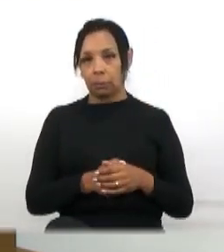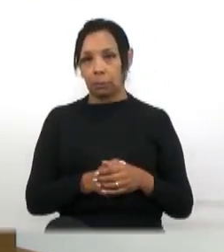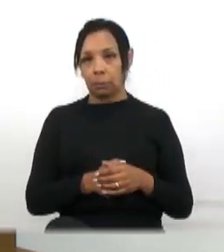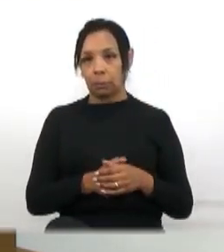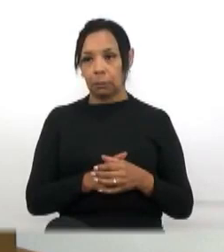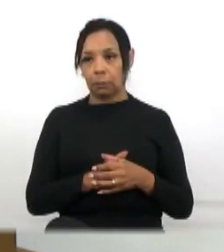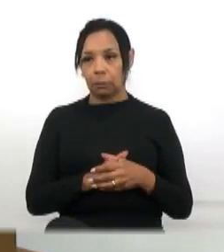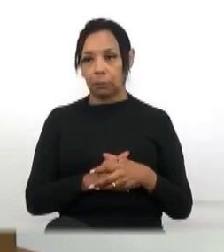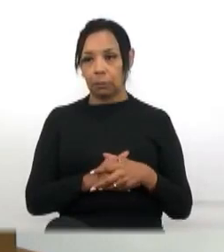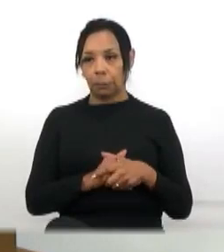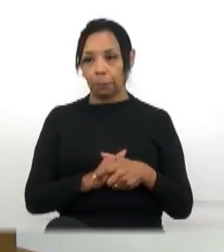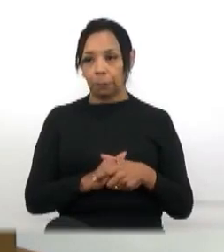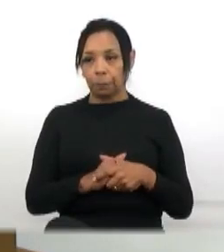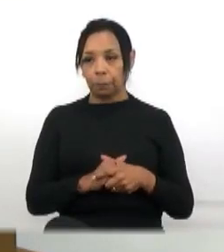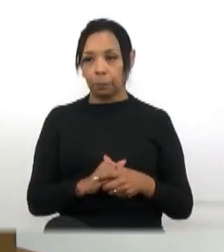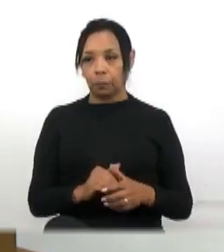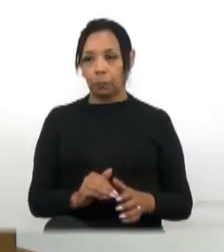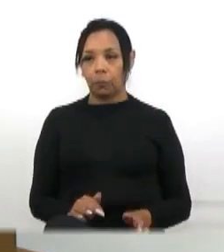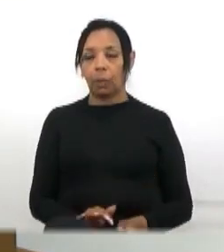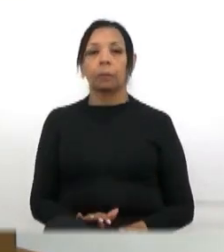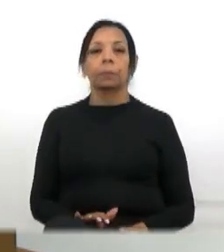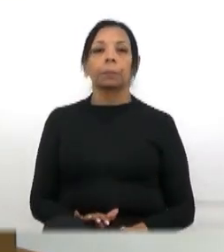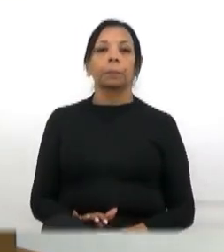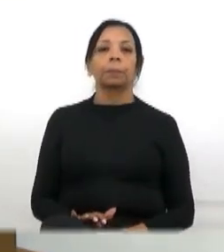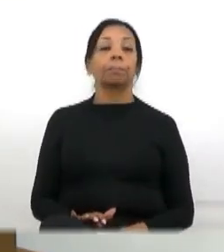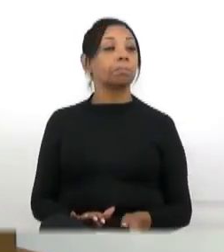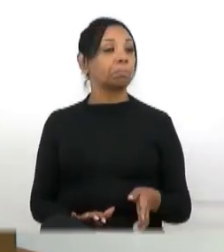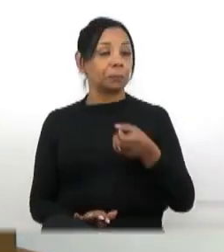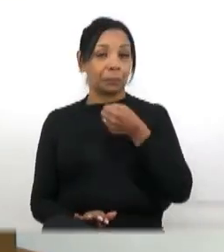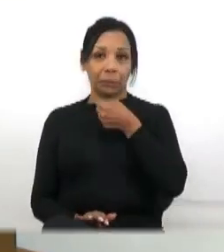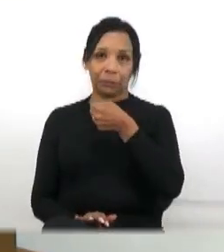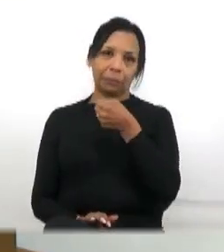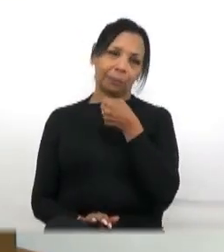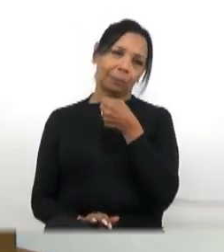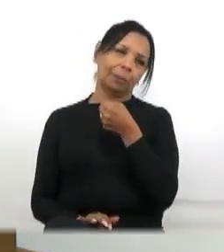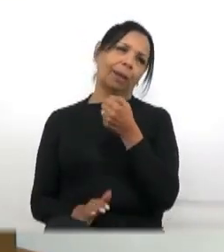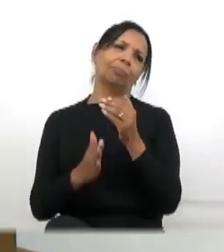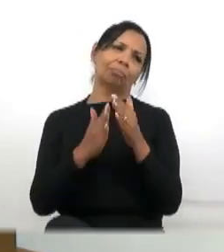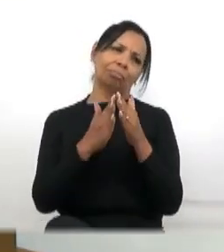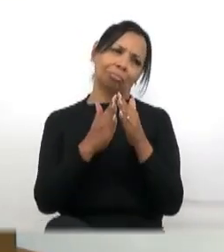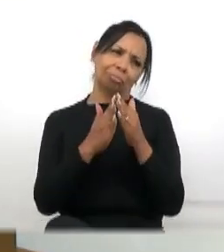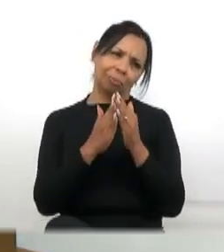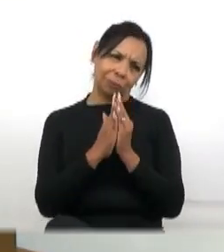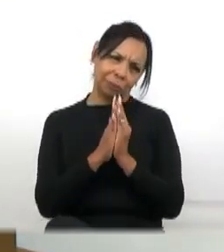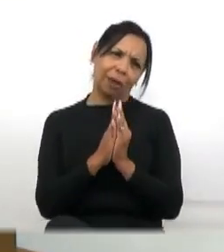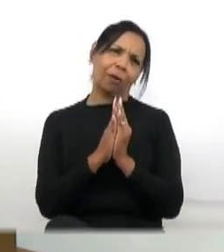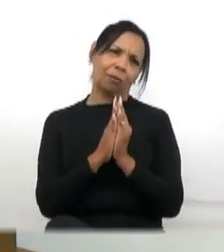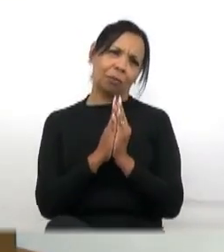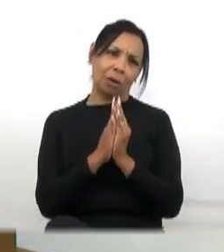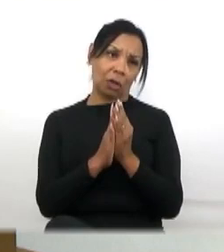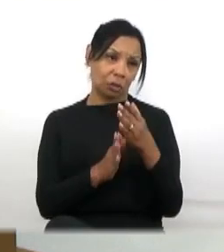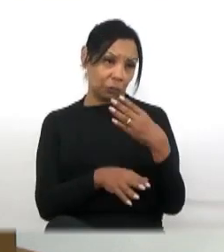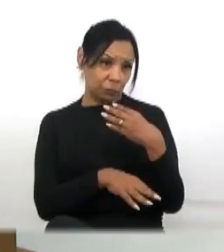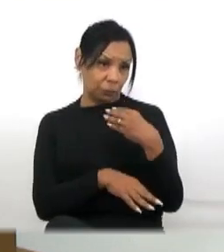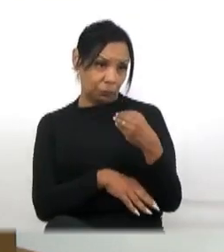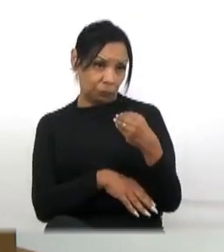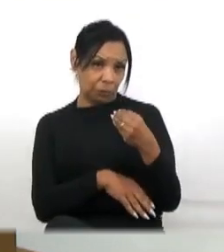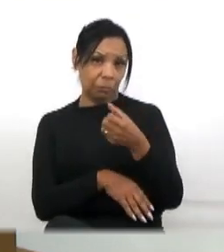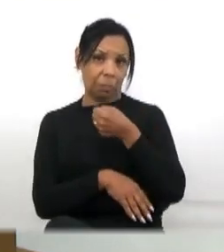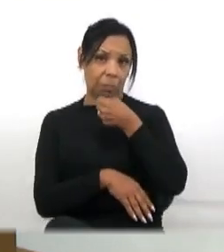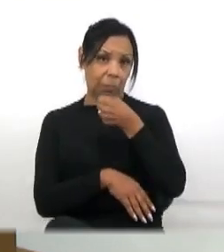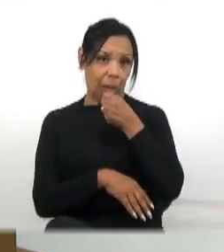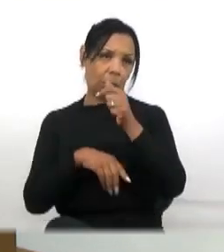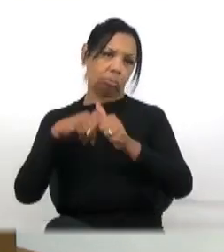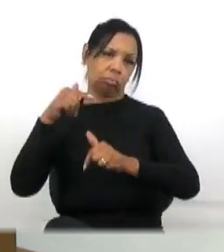o senhor falou dos filhos santos, em nome de Deus, agora é o filho do filho do Silvio Santo, o Silvio Santo era mais trabalhador,